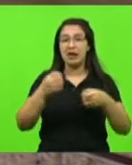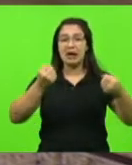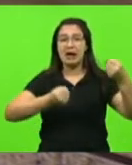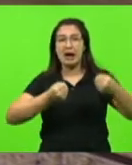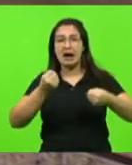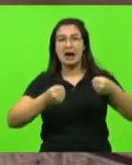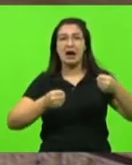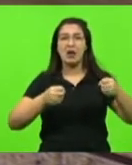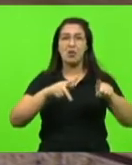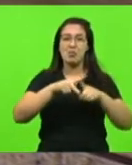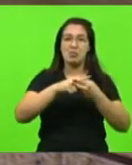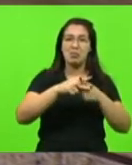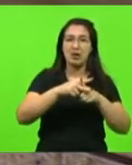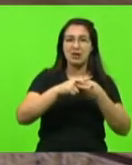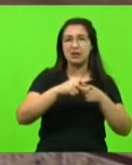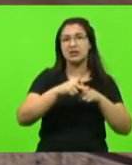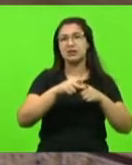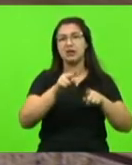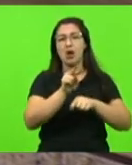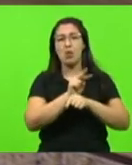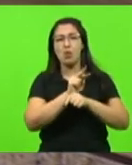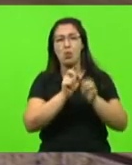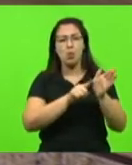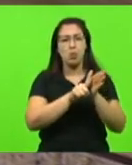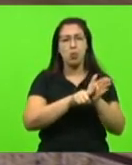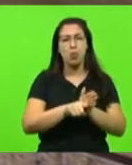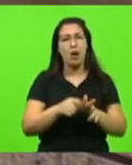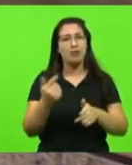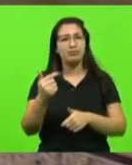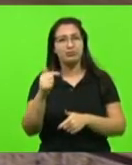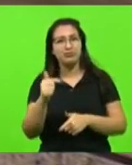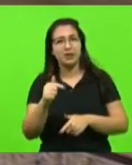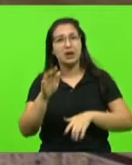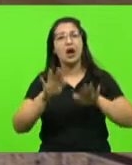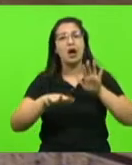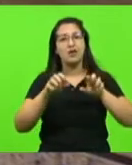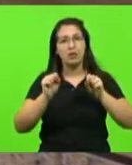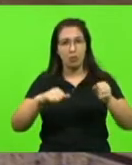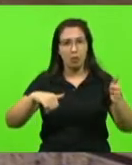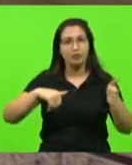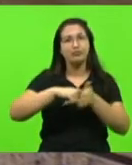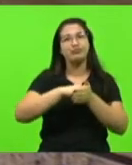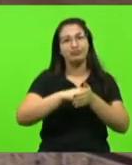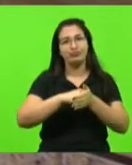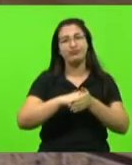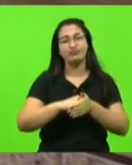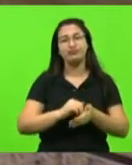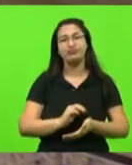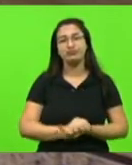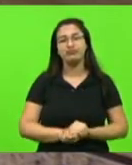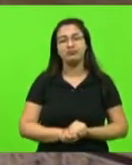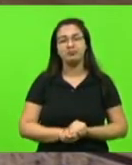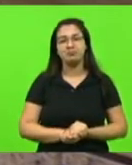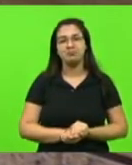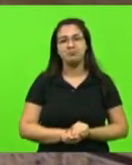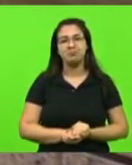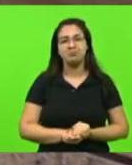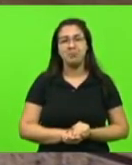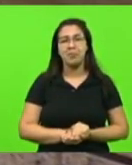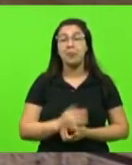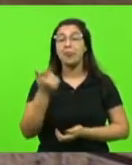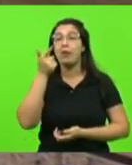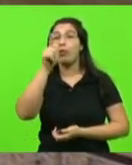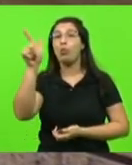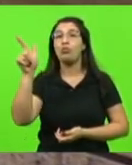também de manutenção do veículo, que às vezes pode causar também um acidente. Uma questão também